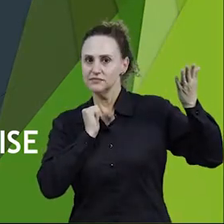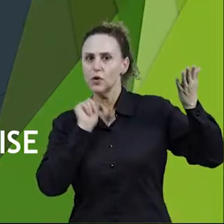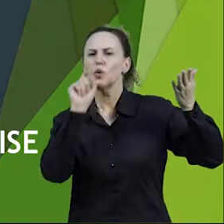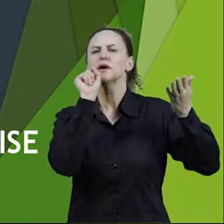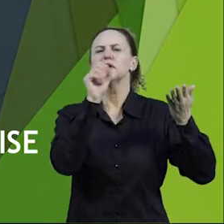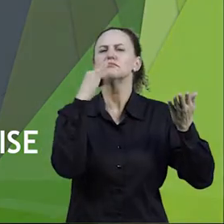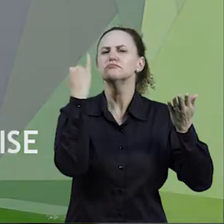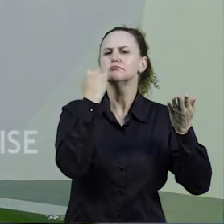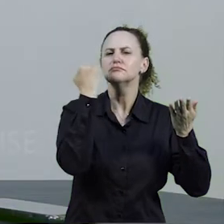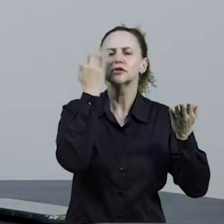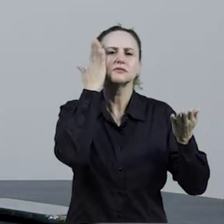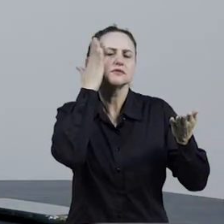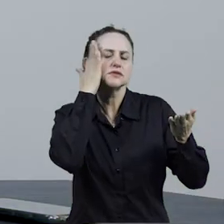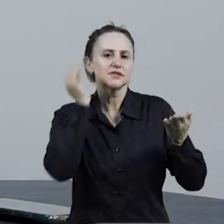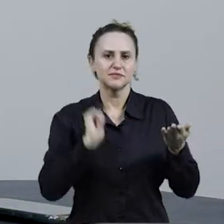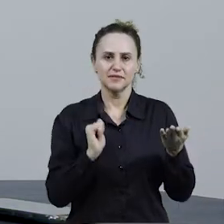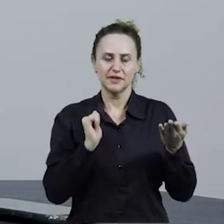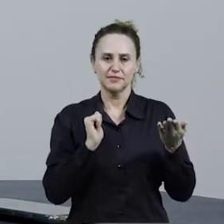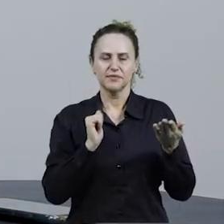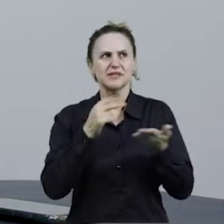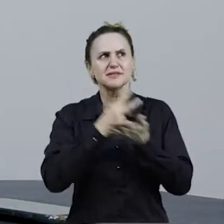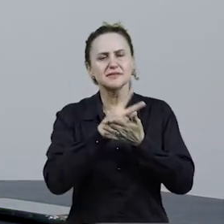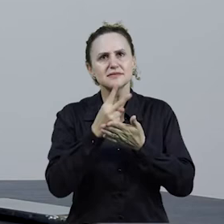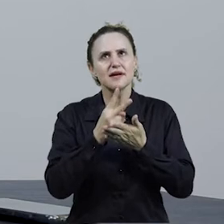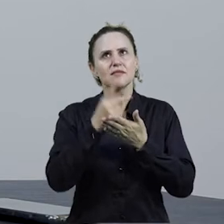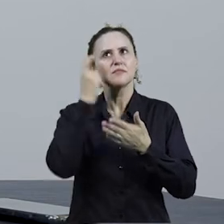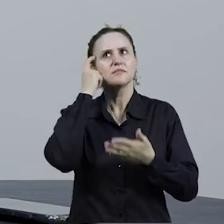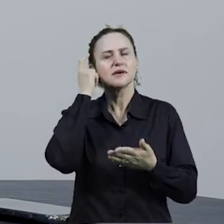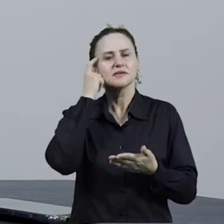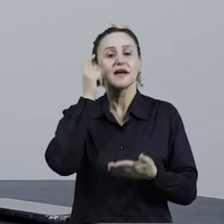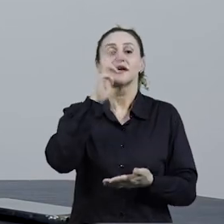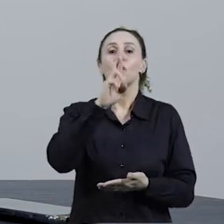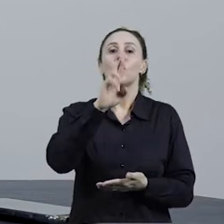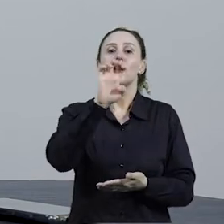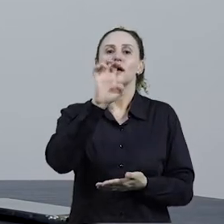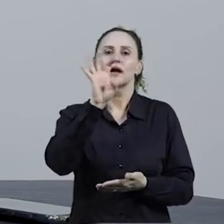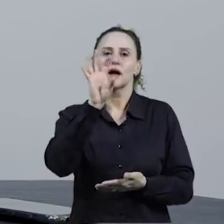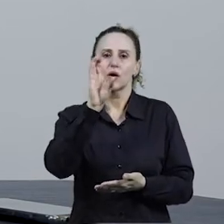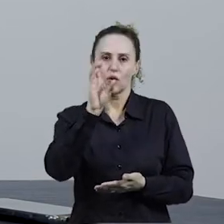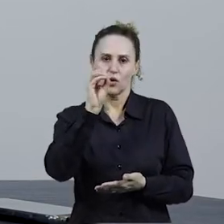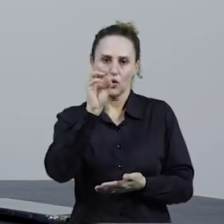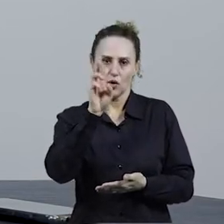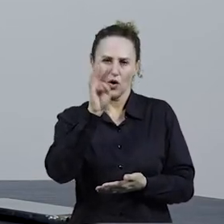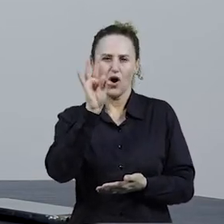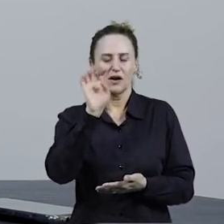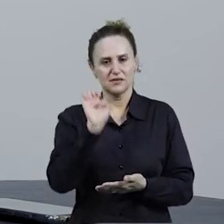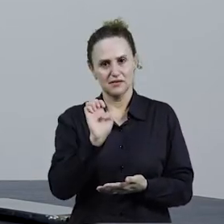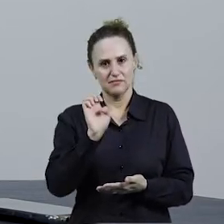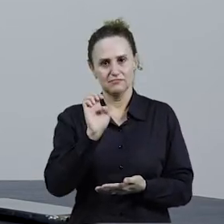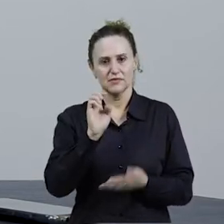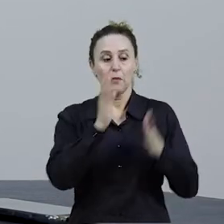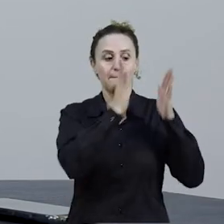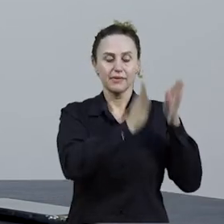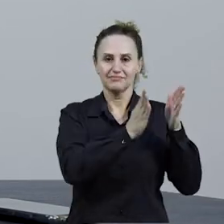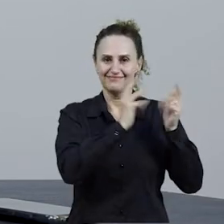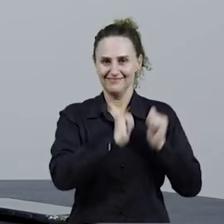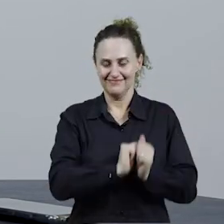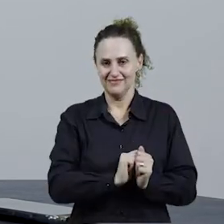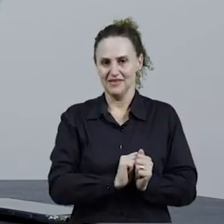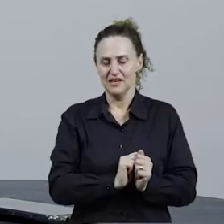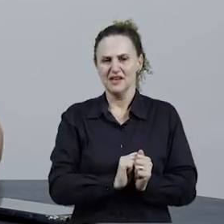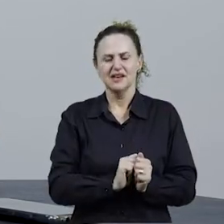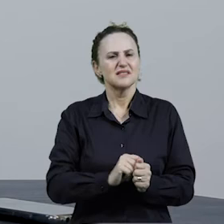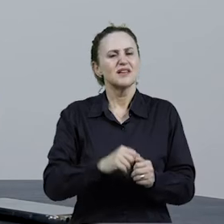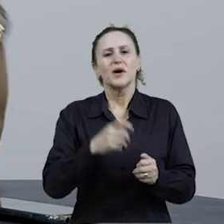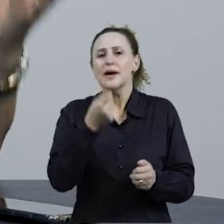relevante saber. Então, lembrando que sempre vai ser um recorte, né? A nossa disciplina só tem 68 horas, nós não